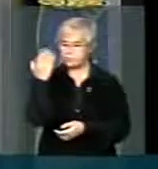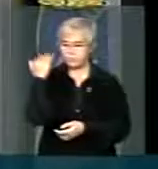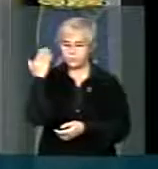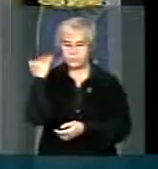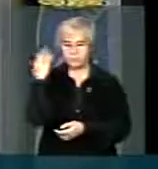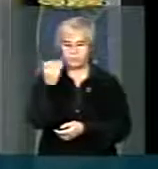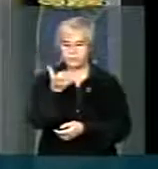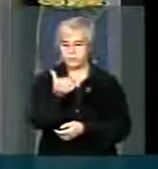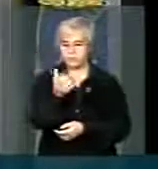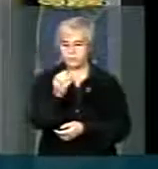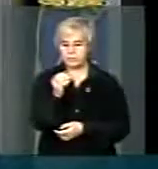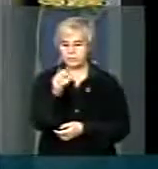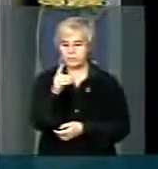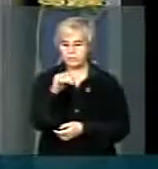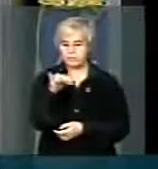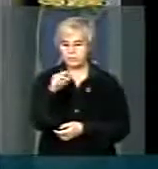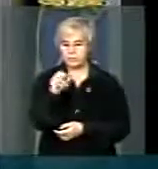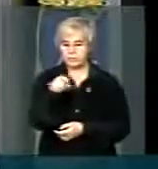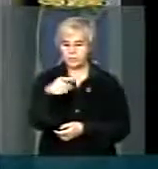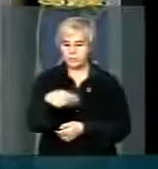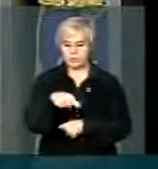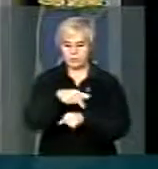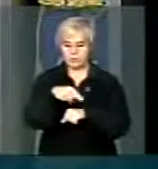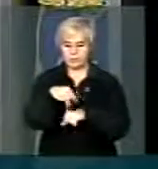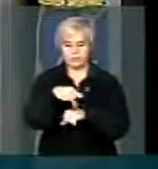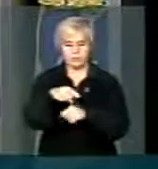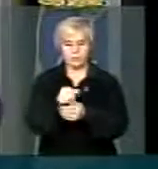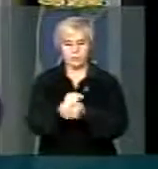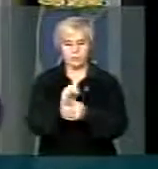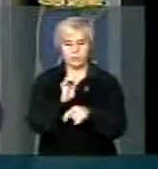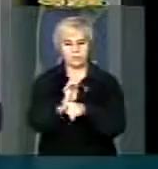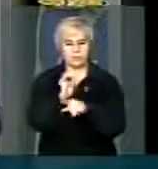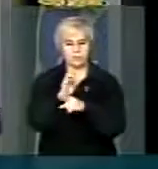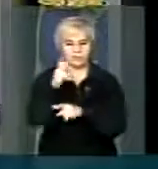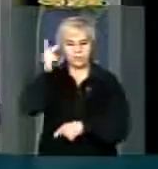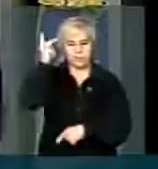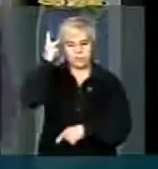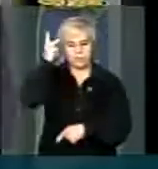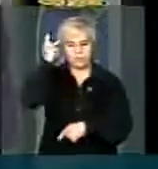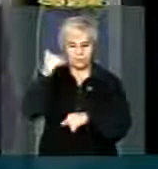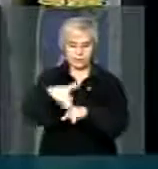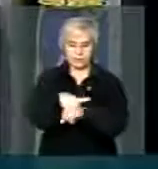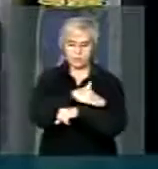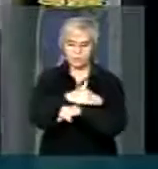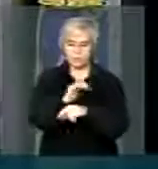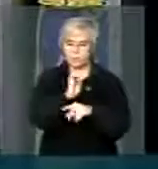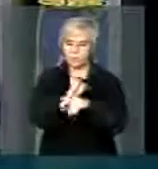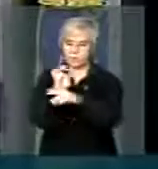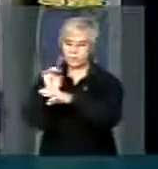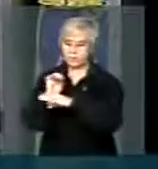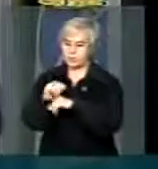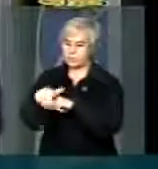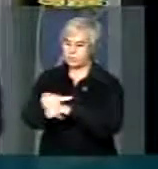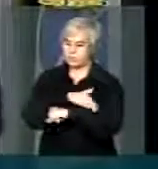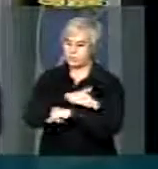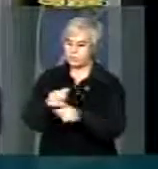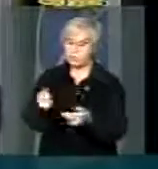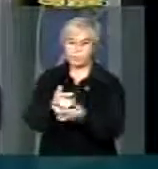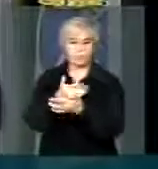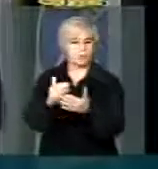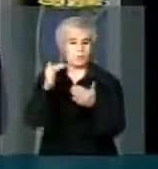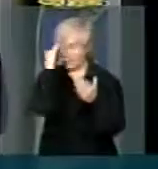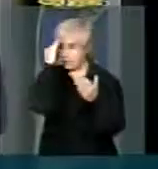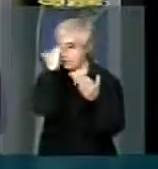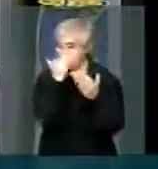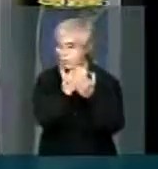de 60 dias no país, deputado Folheto. O Estado de São Paulo, nas rodovias estaduais, não está cumprindo com a